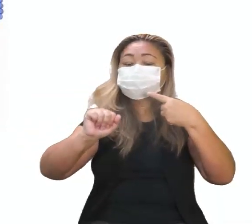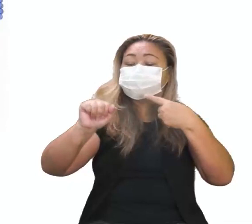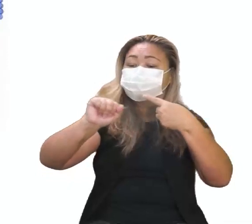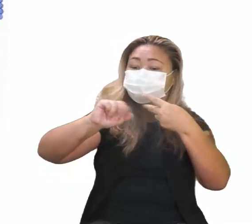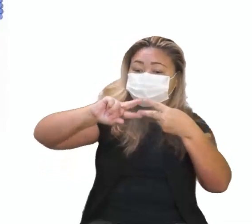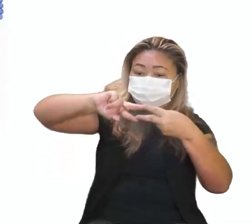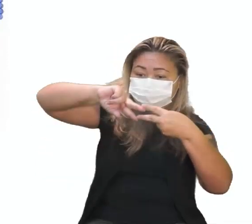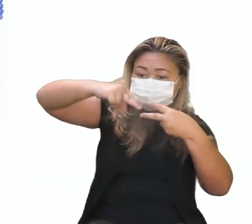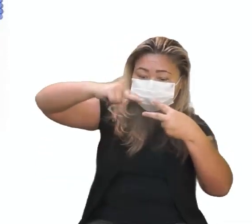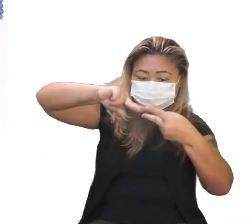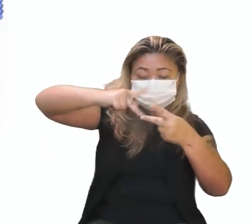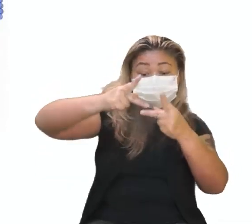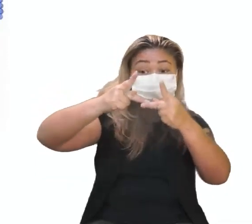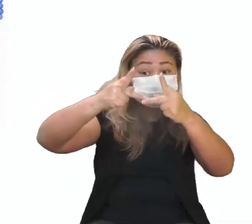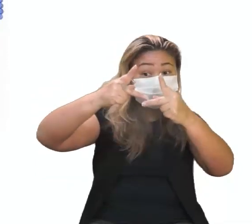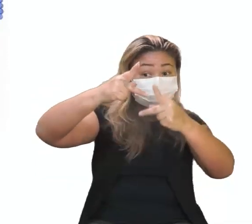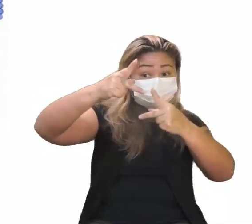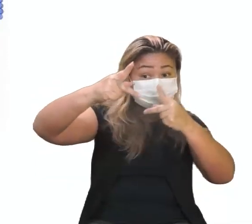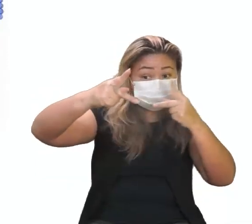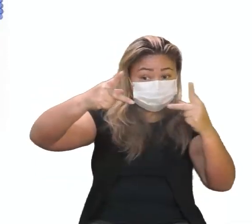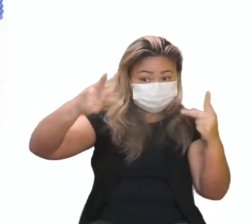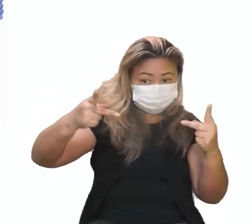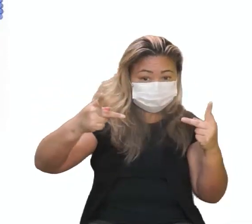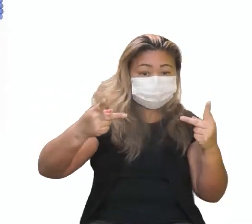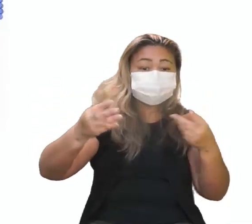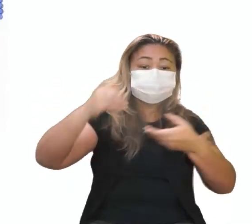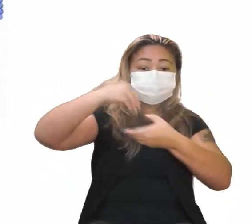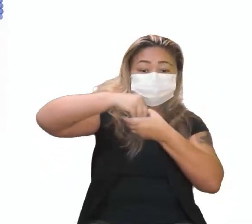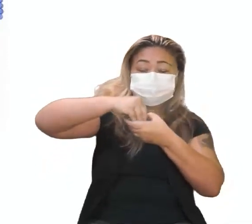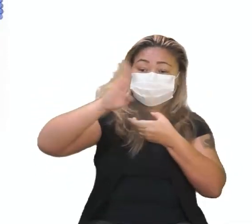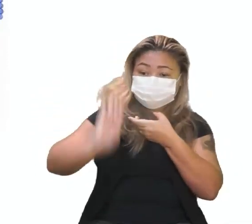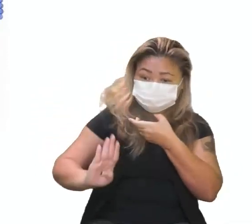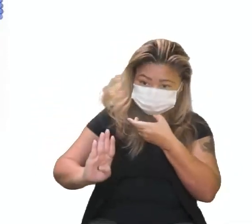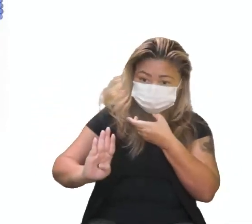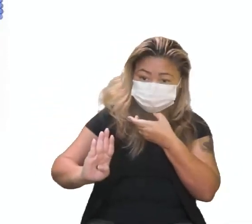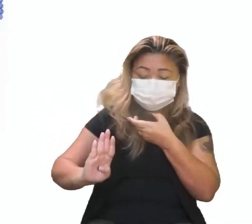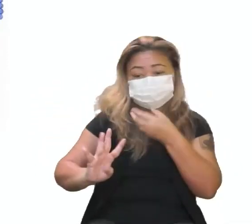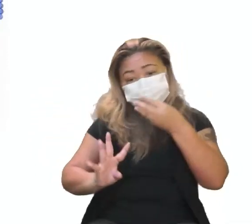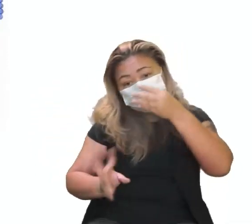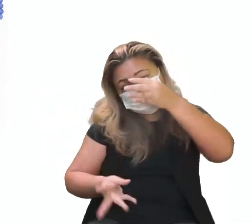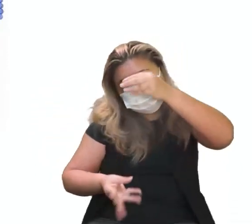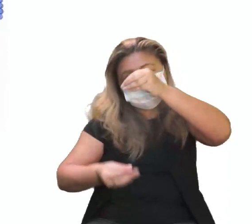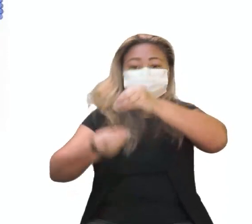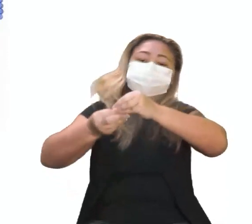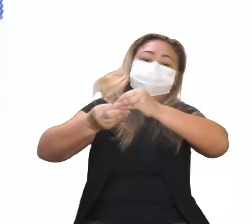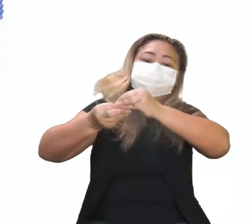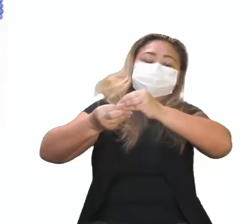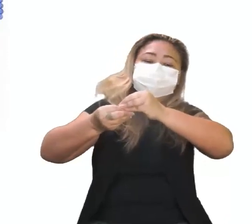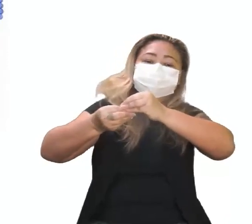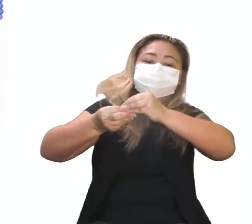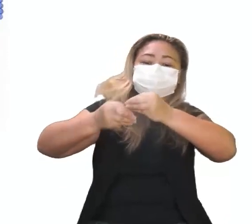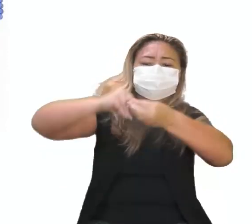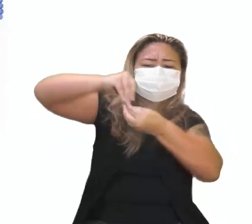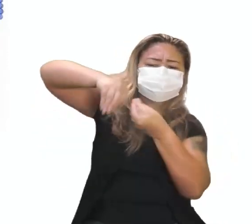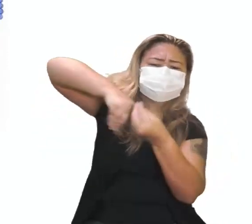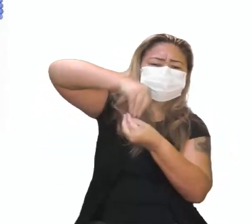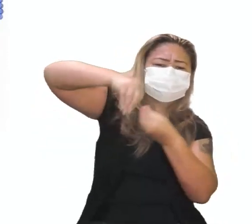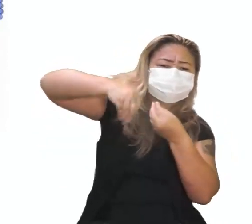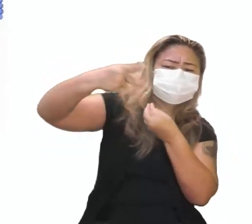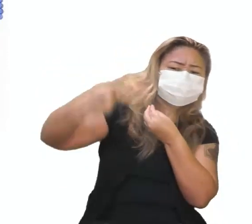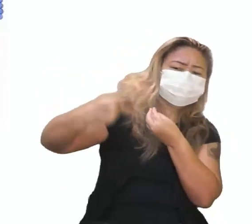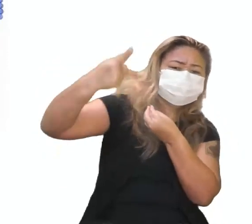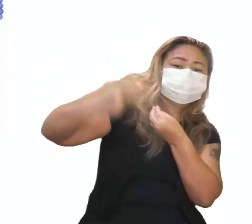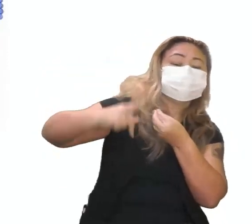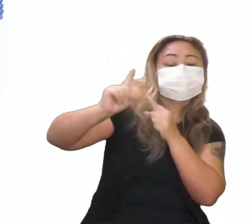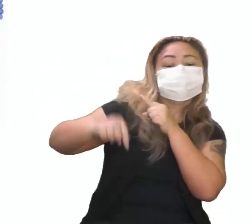proteína da cápsula do RNA B, do outro vírus, fundiram, tá lá? Fizeram uma mistura entre